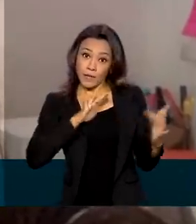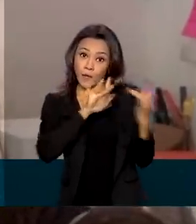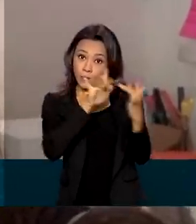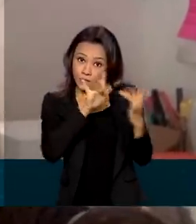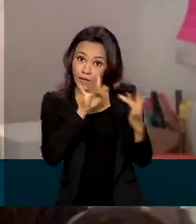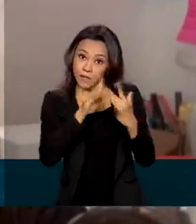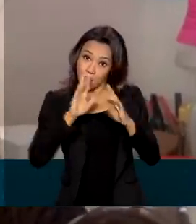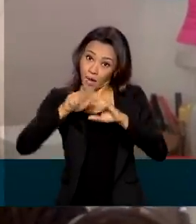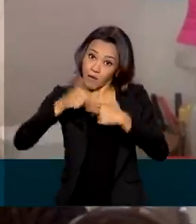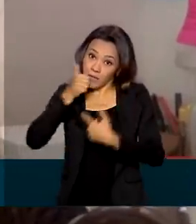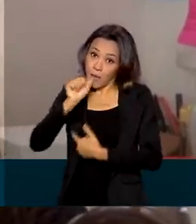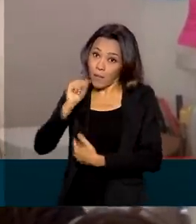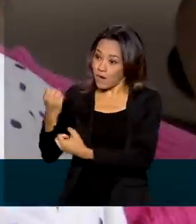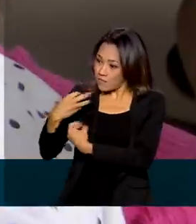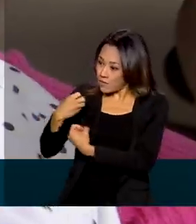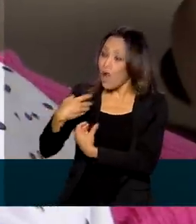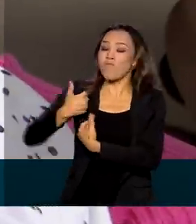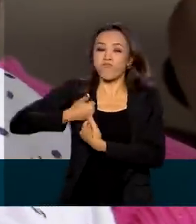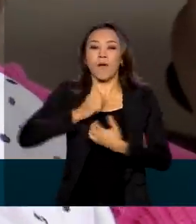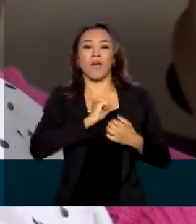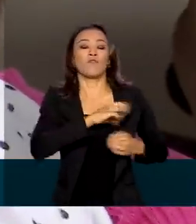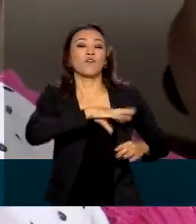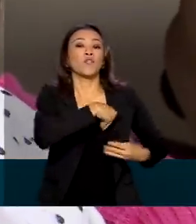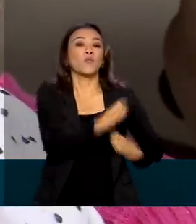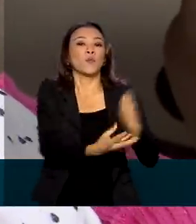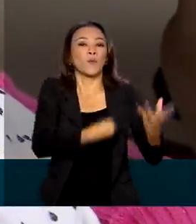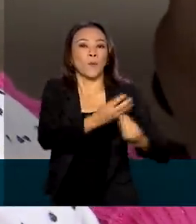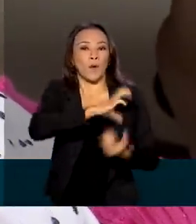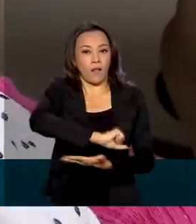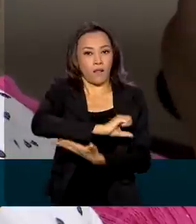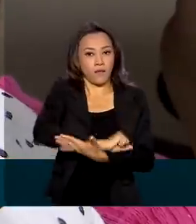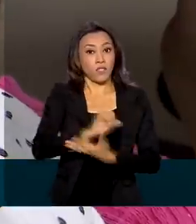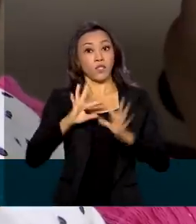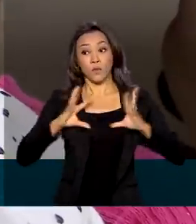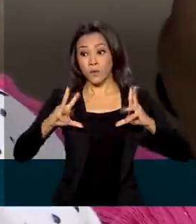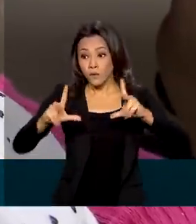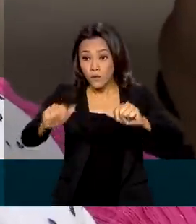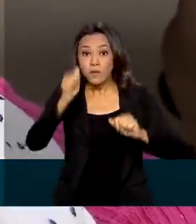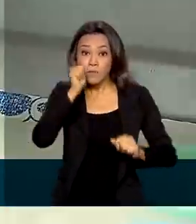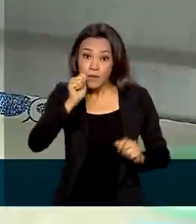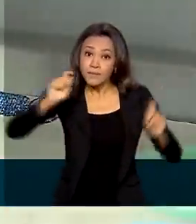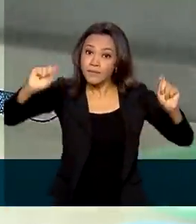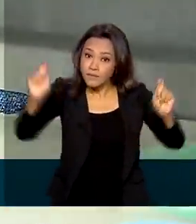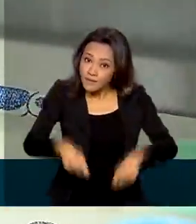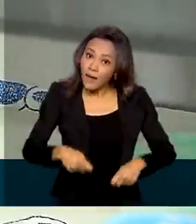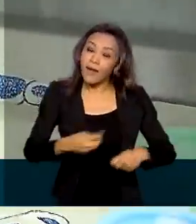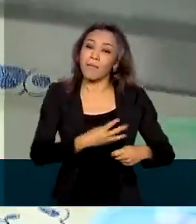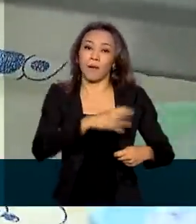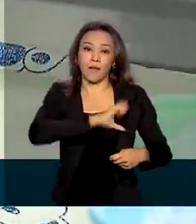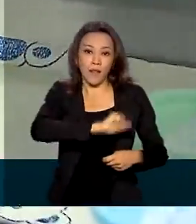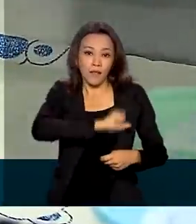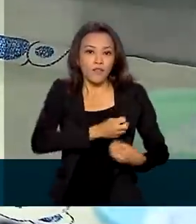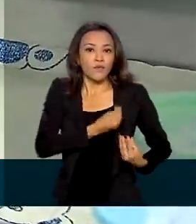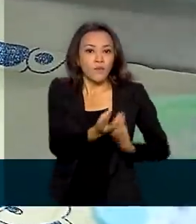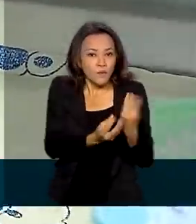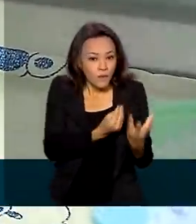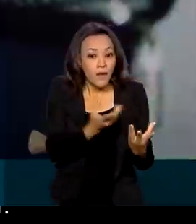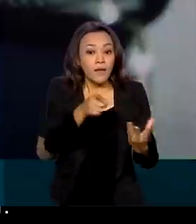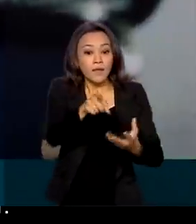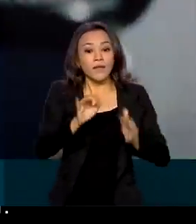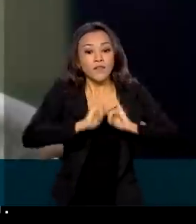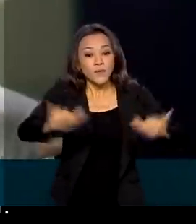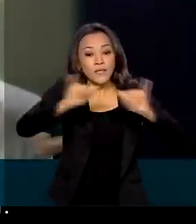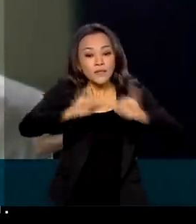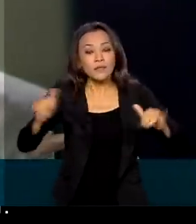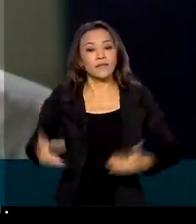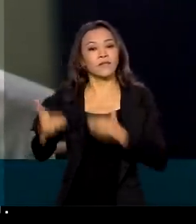de leite e comecei a fazer as minhas doações. Toda mulher que amamenta é uma possível doadora. E campanha do Ministério da Saúde